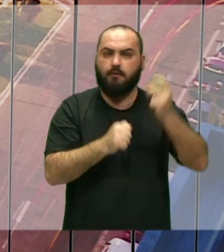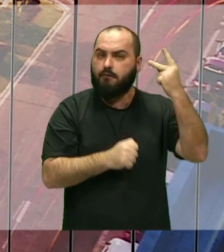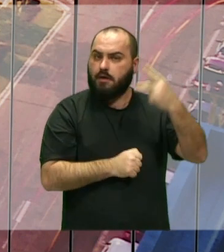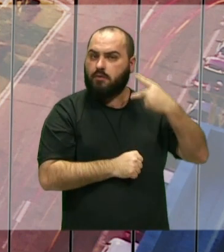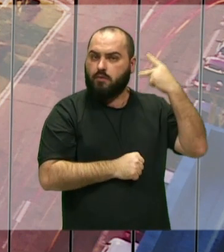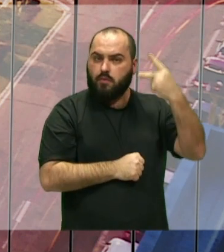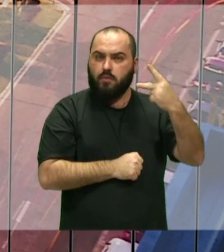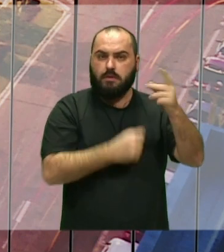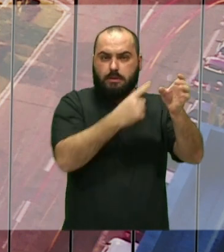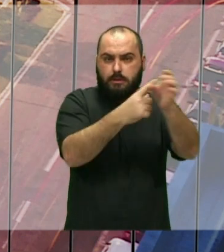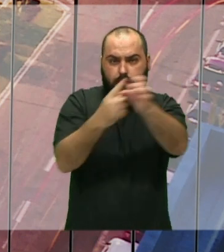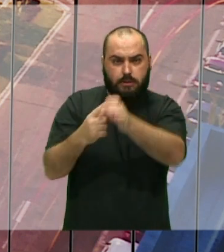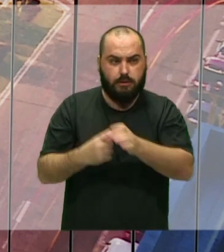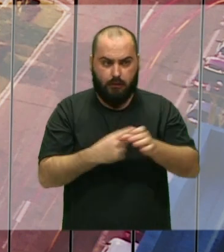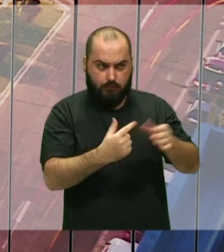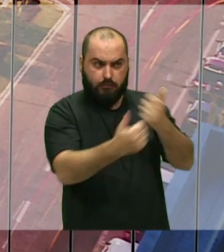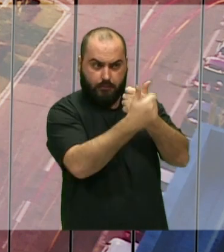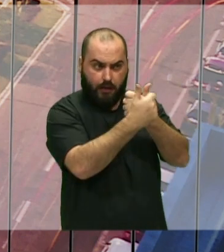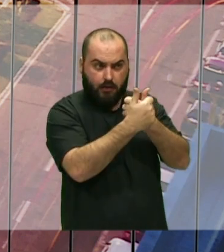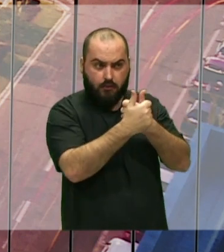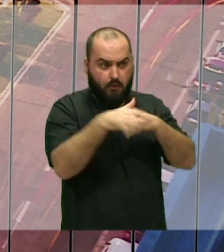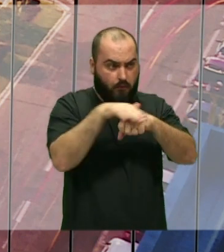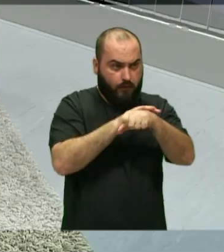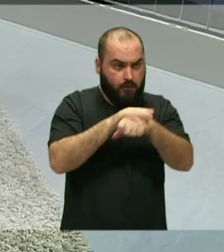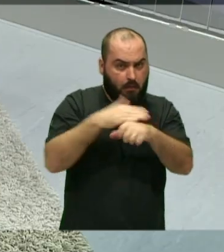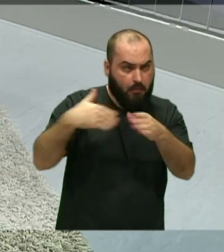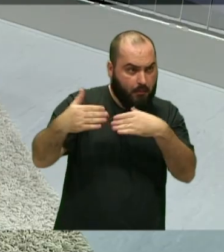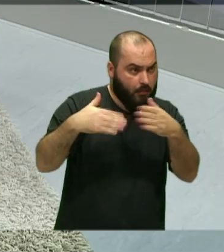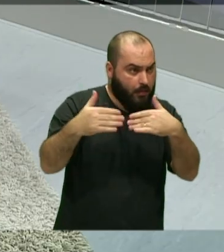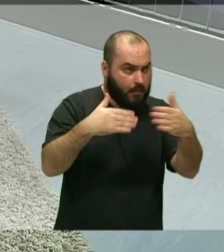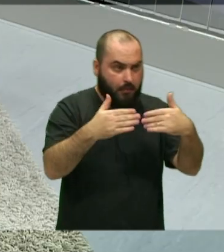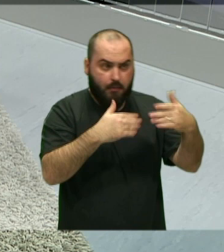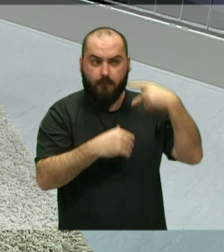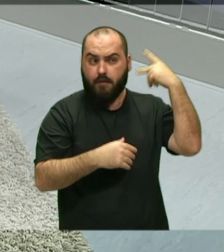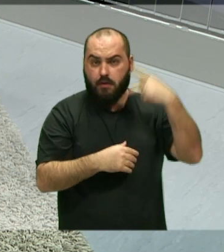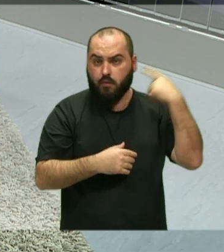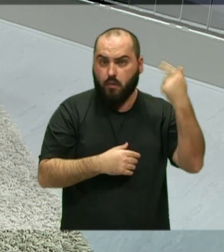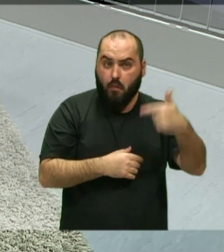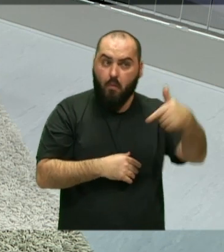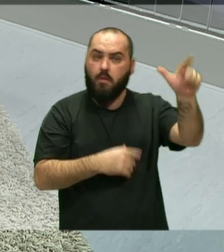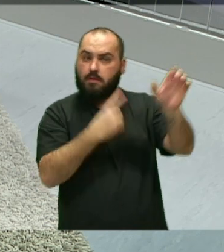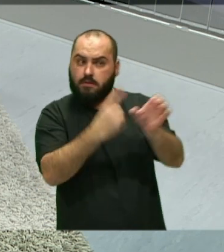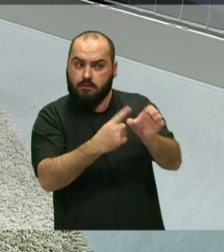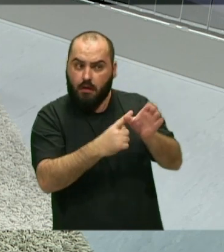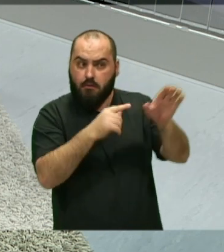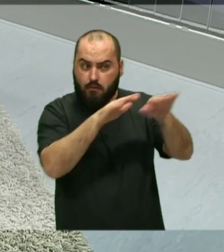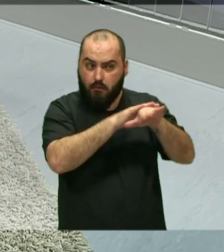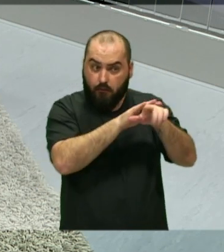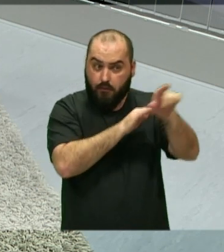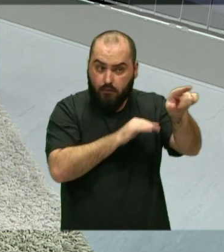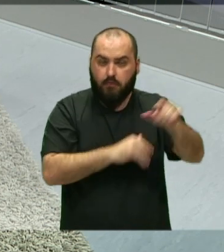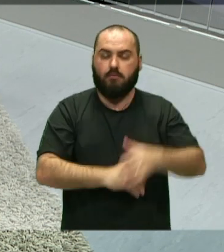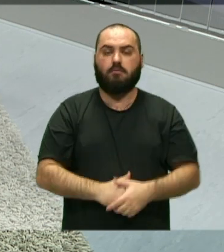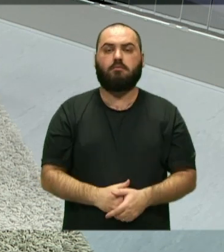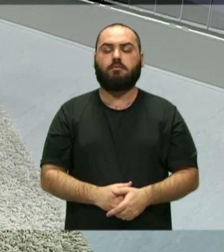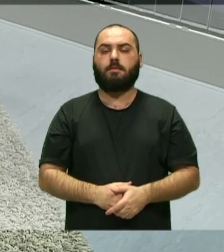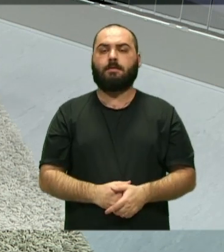mirins de cidades da região? Chegou a trocar conversa com algum vereador mirim de outra cidade? Como é que foi essa experiência?